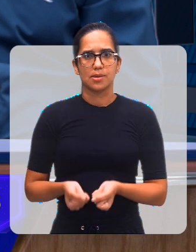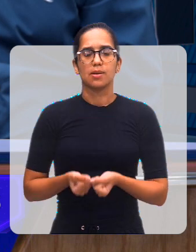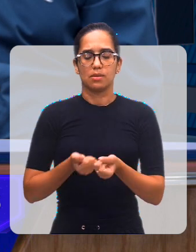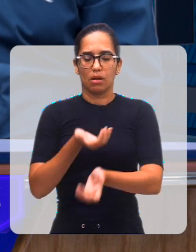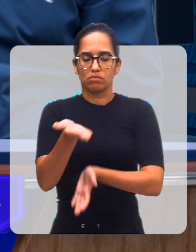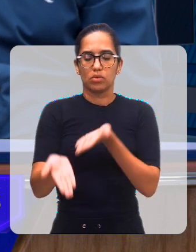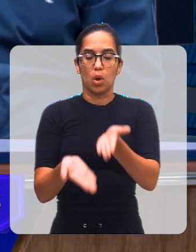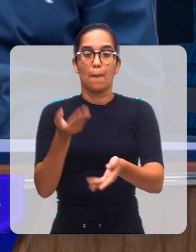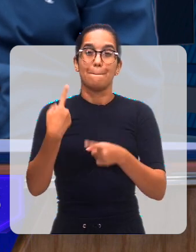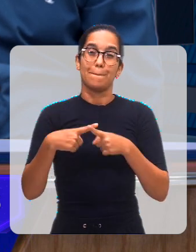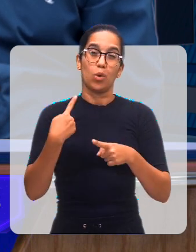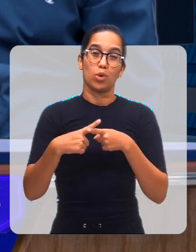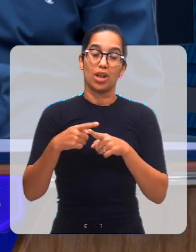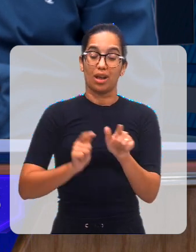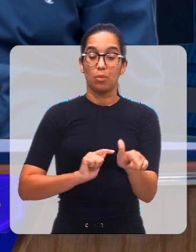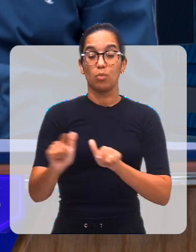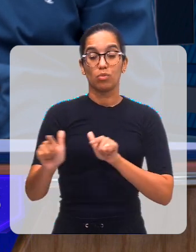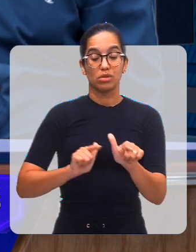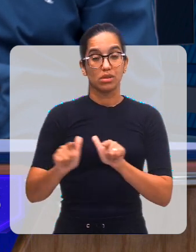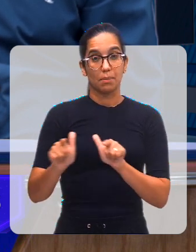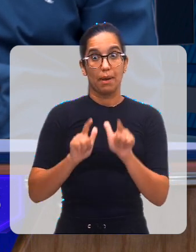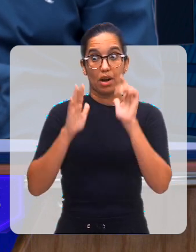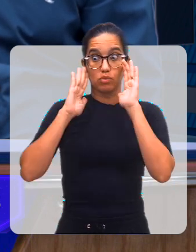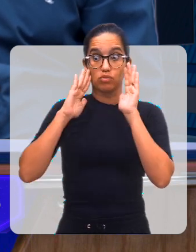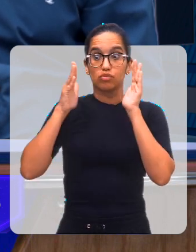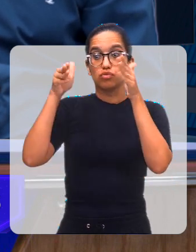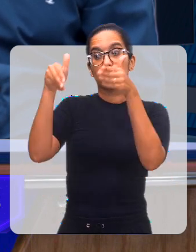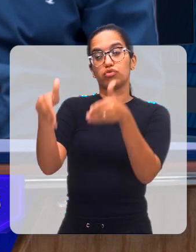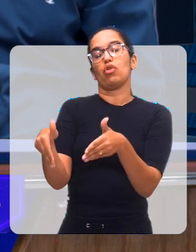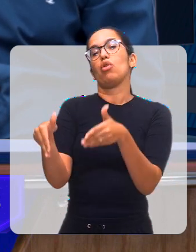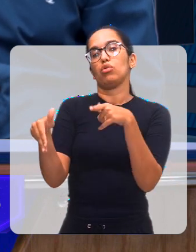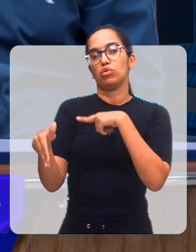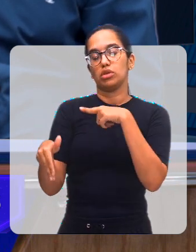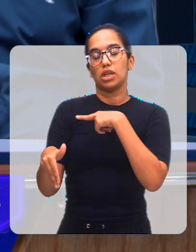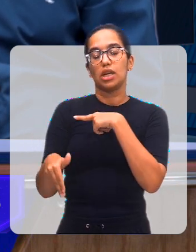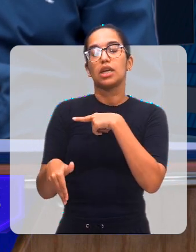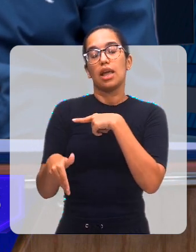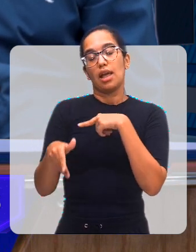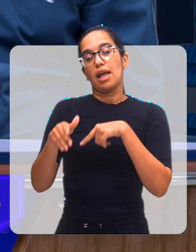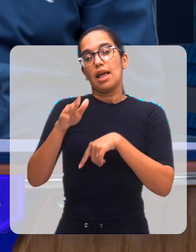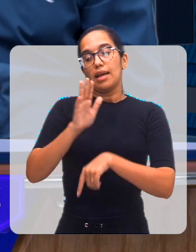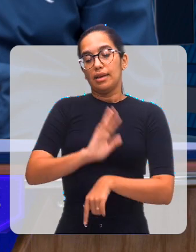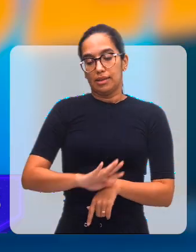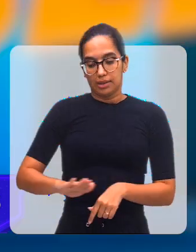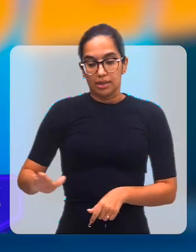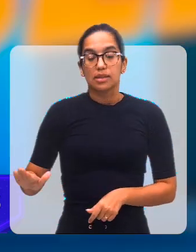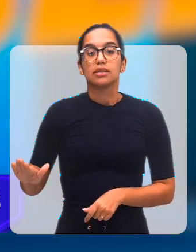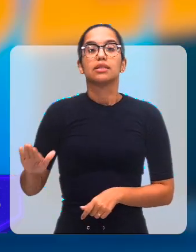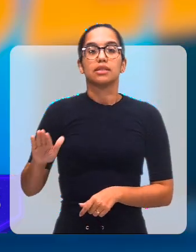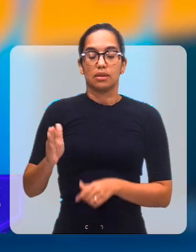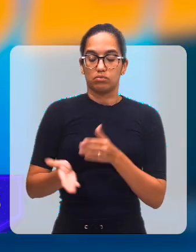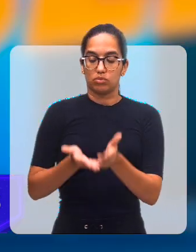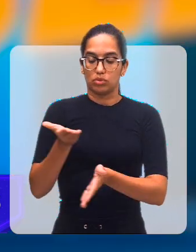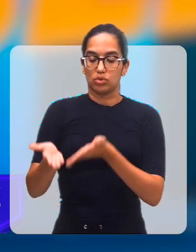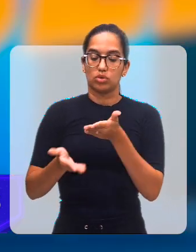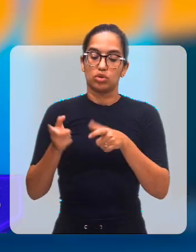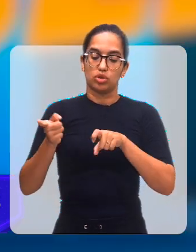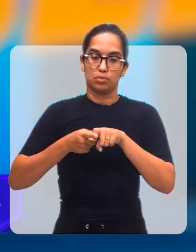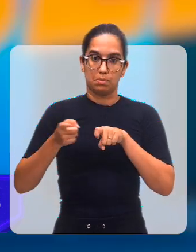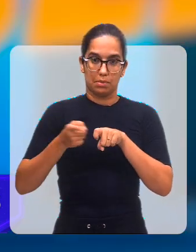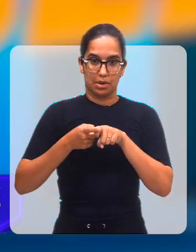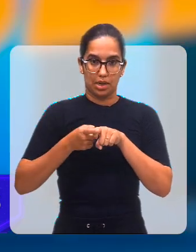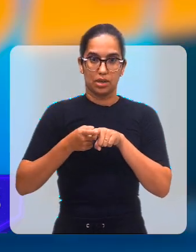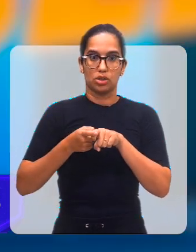muito boa, tendo em vista que é um serviço especializado, onde essa criança tem acesso